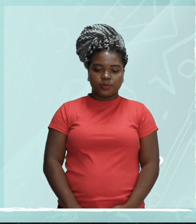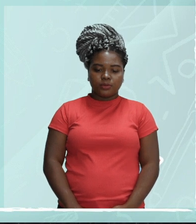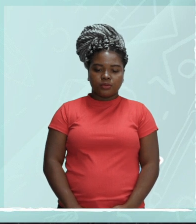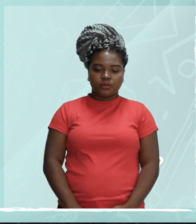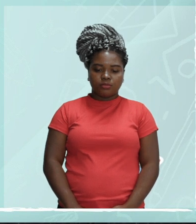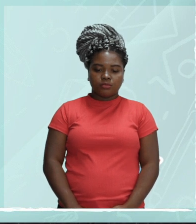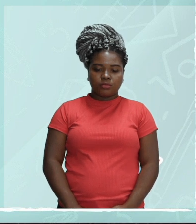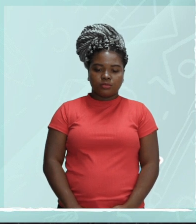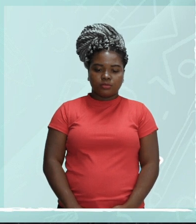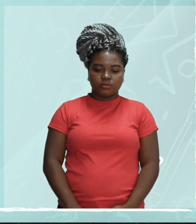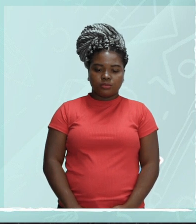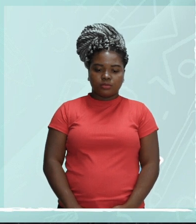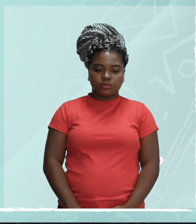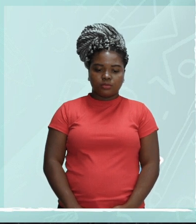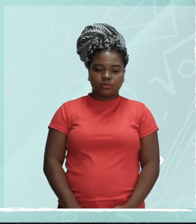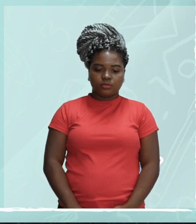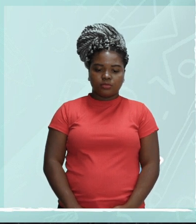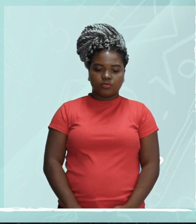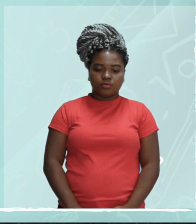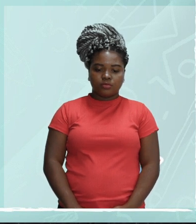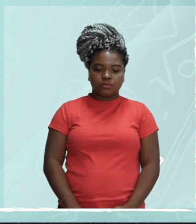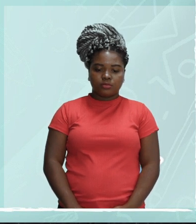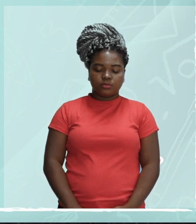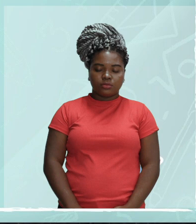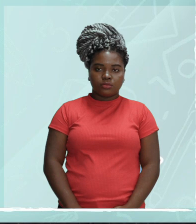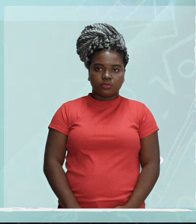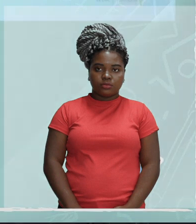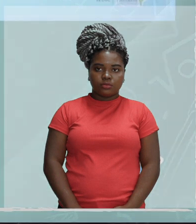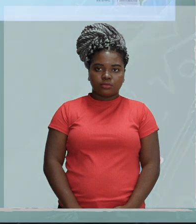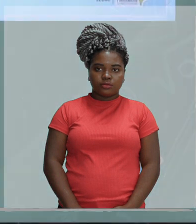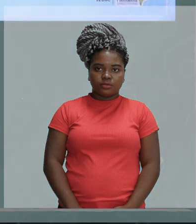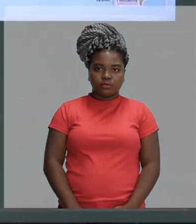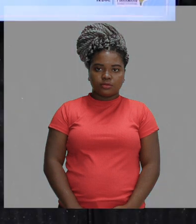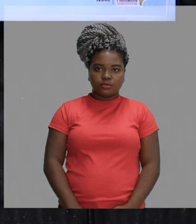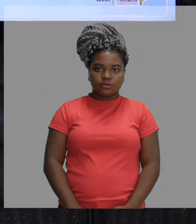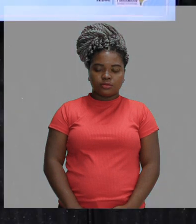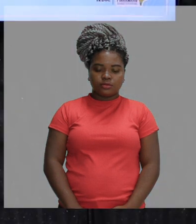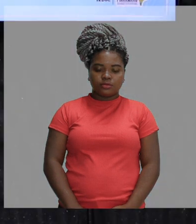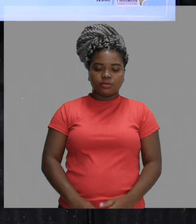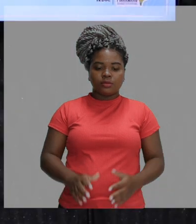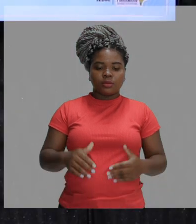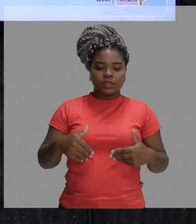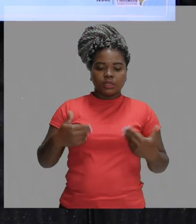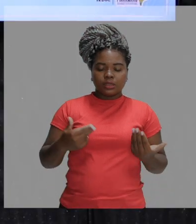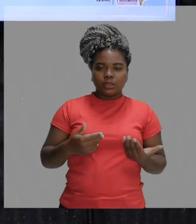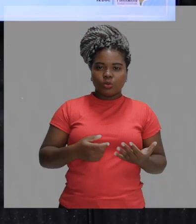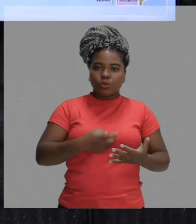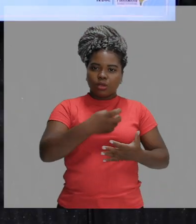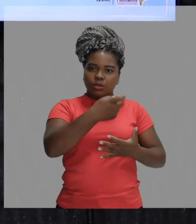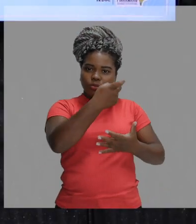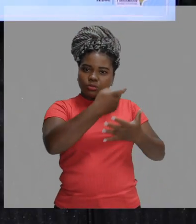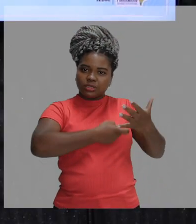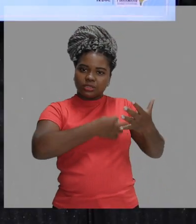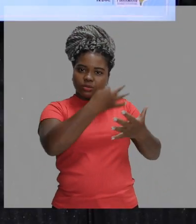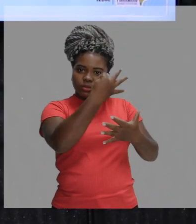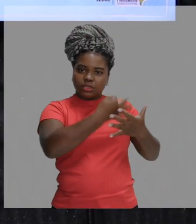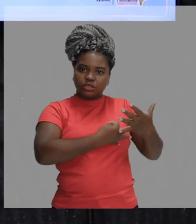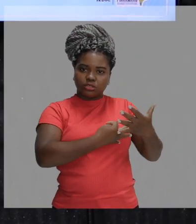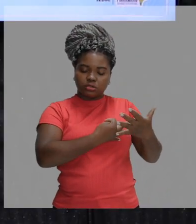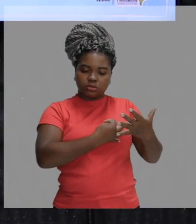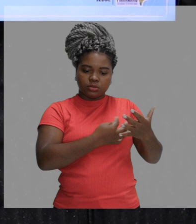como se os outros não existissem. Então, esse texto vai caracterizar o quê?